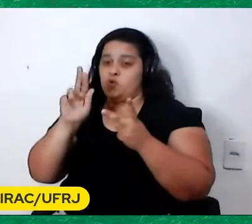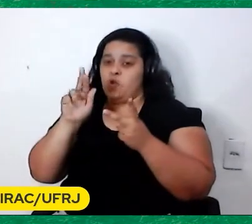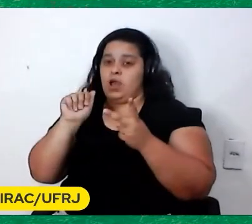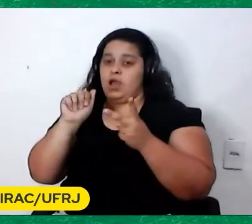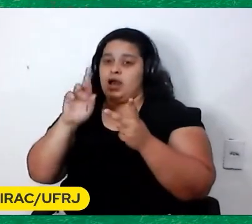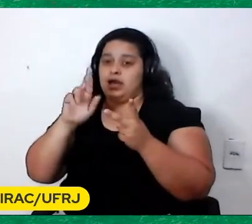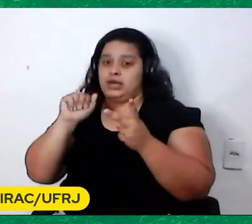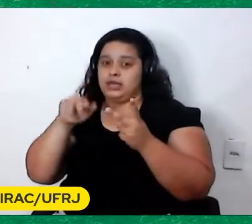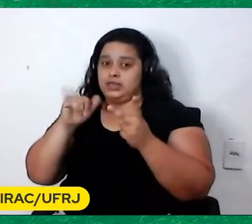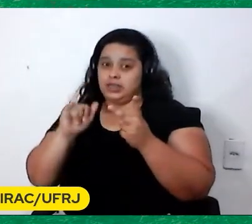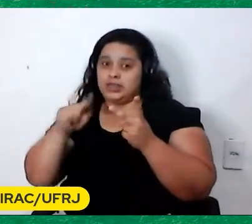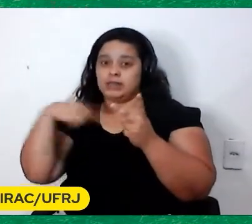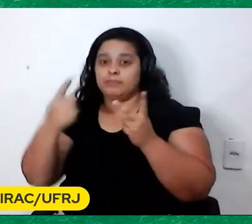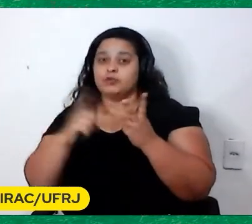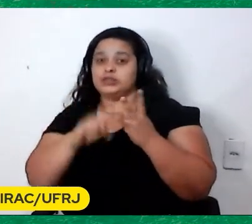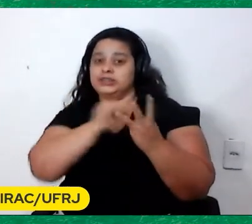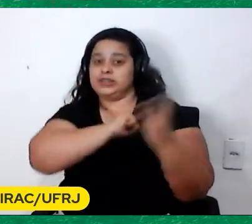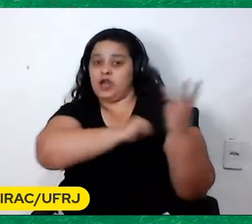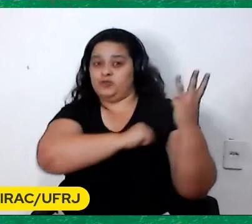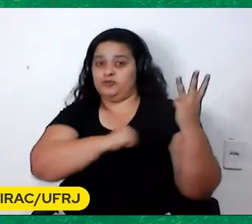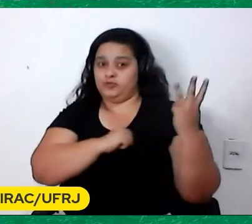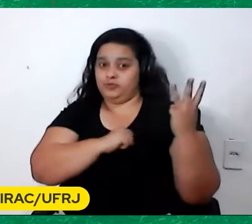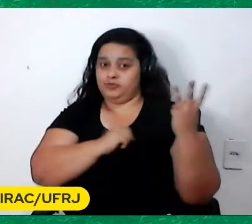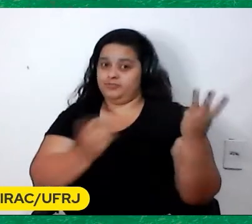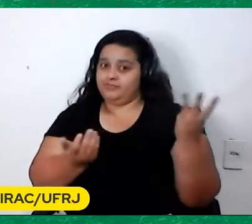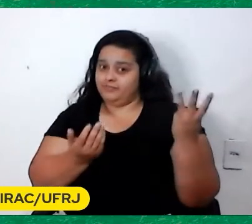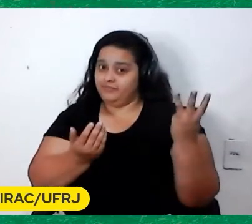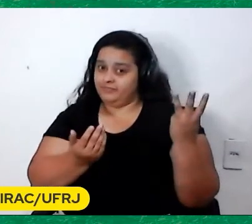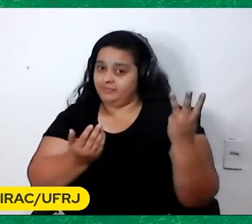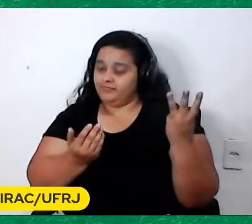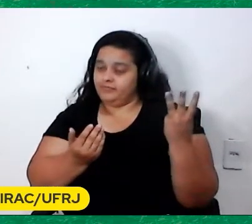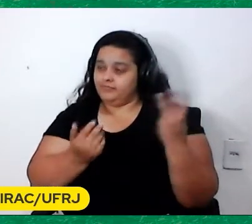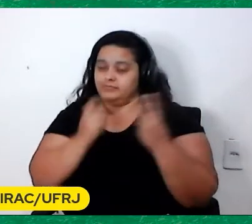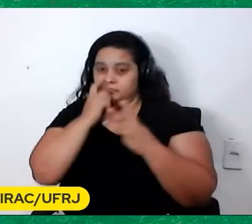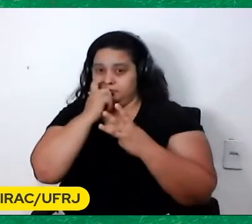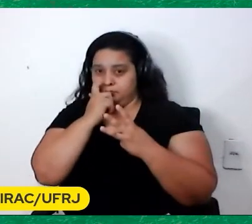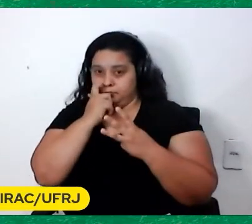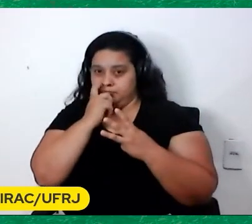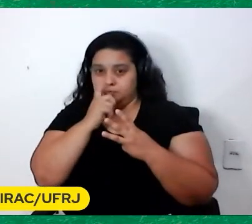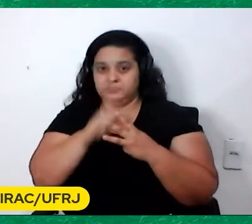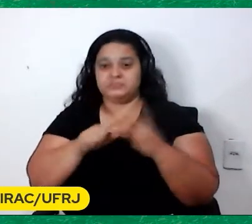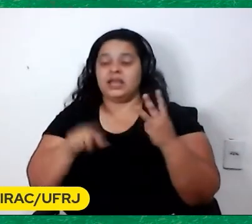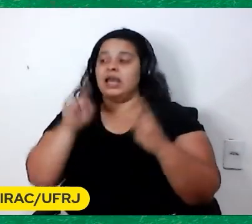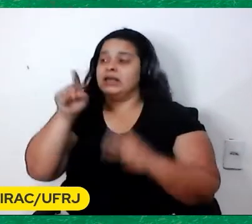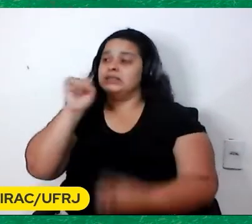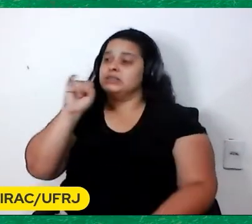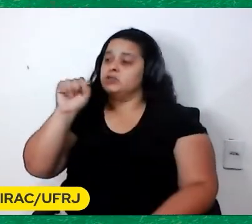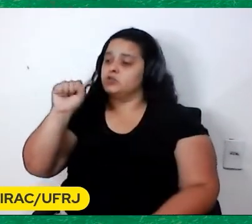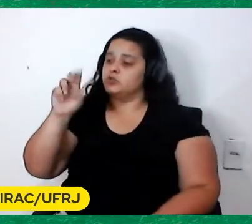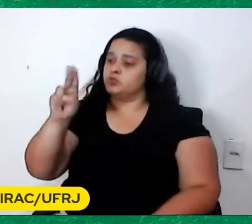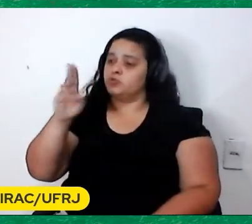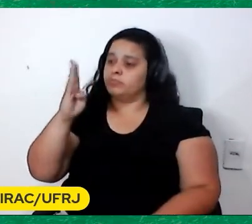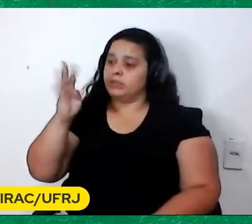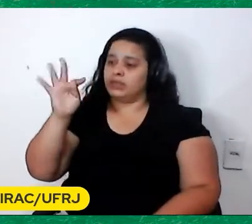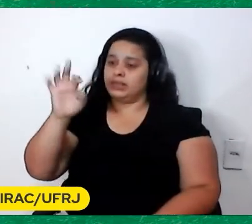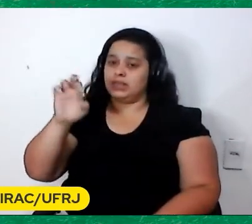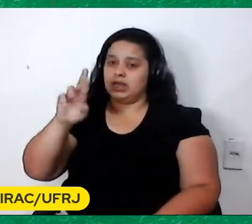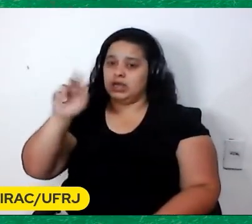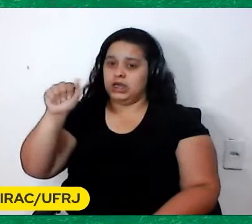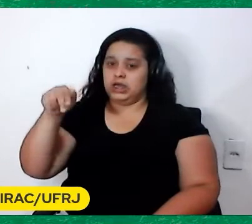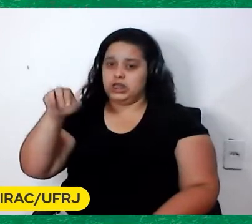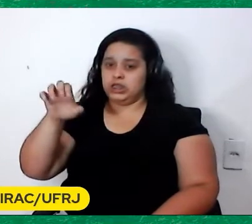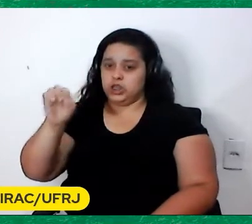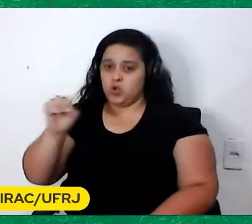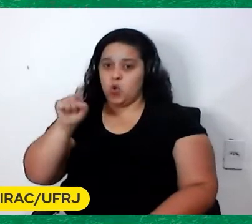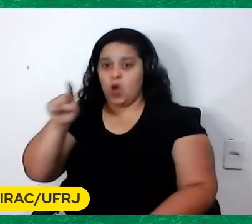foi Santos Quando ele estava adulto Quando ele fez O subterrâneo do futebol Ele era Santos Tanto que ele acompanhou O subterrâneo do futebol